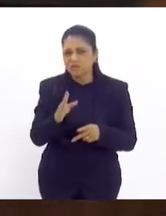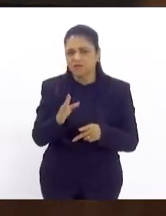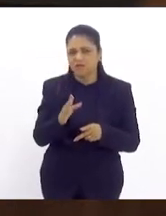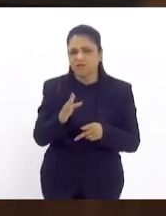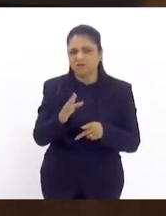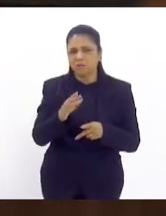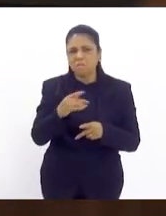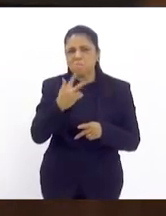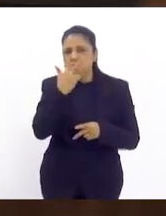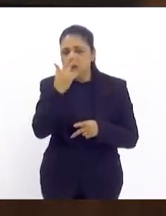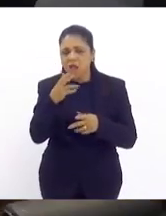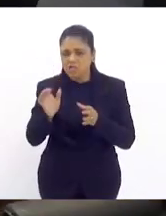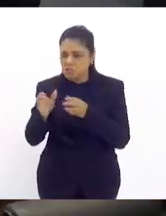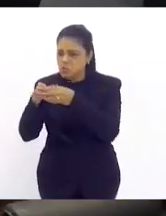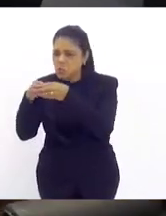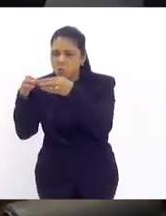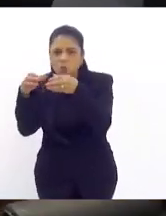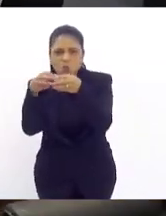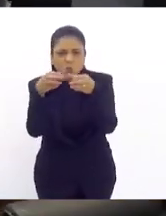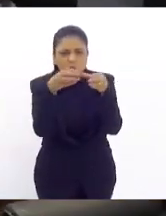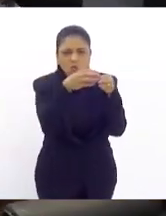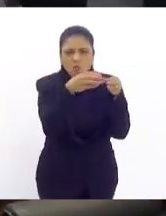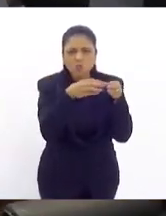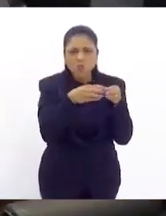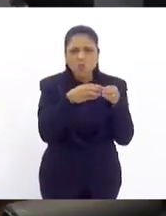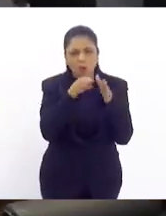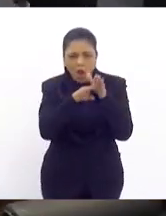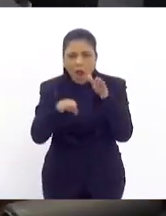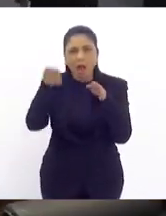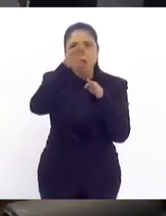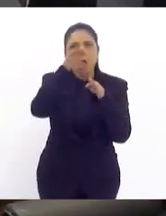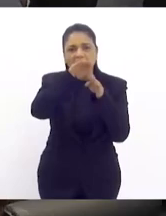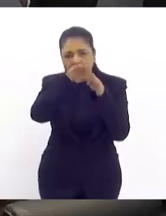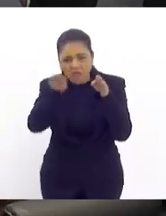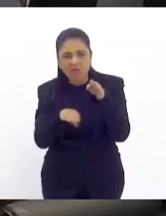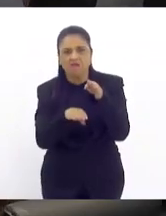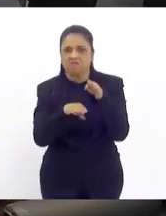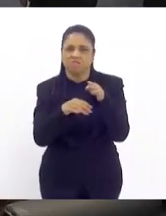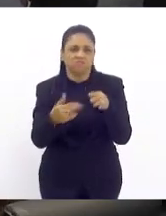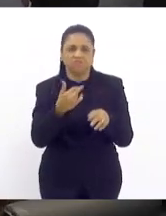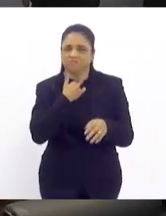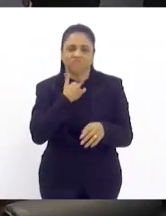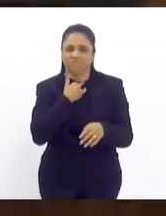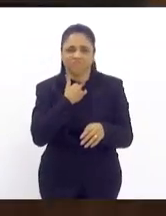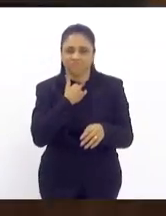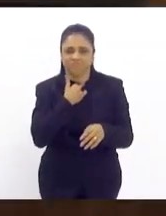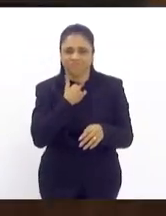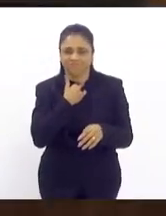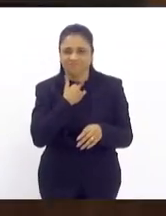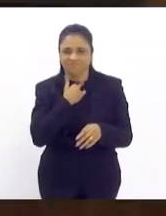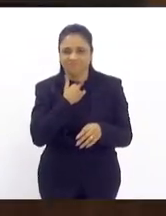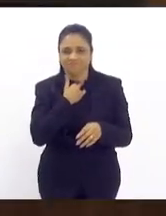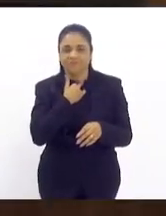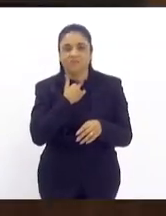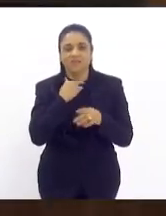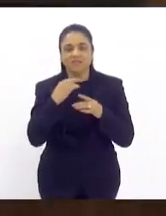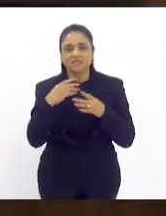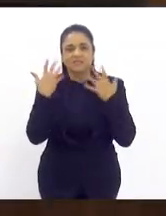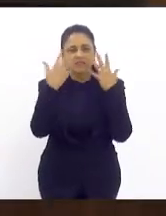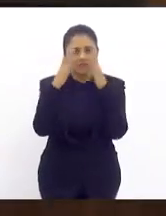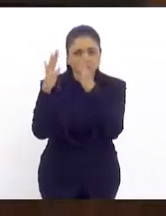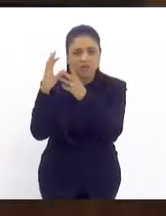guetos ou bantustões superiores ou inferiores. Eu queria saudar os artistas,